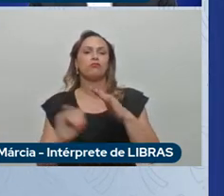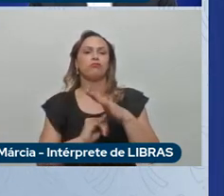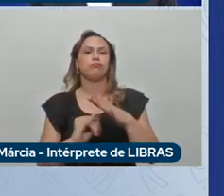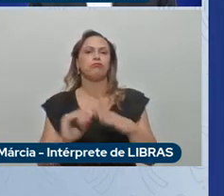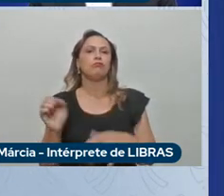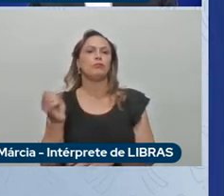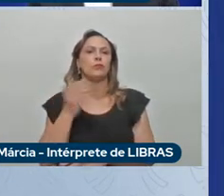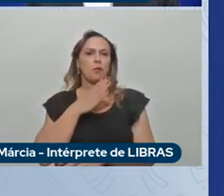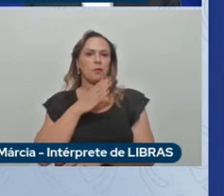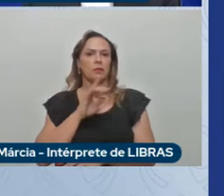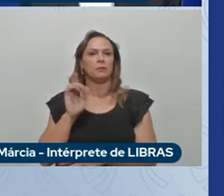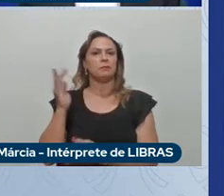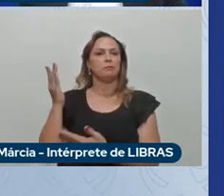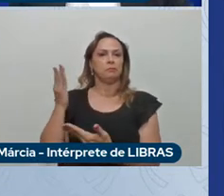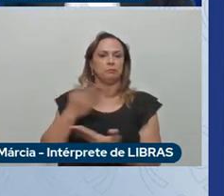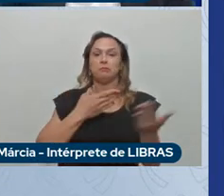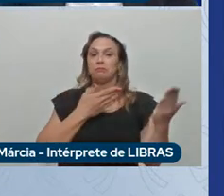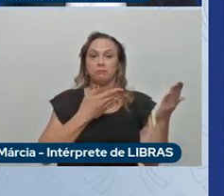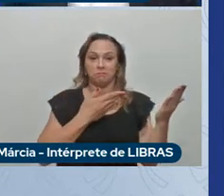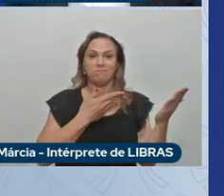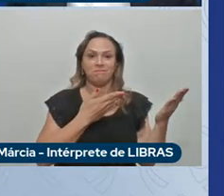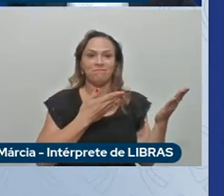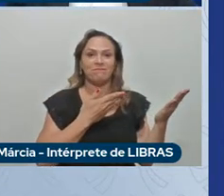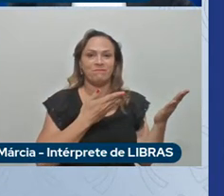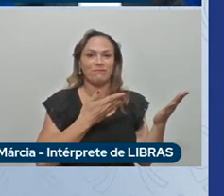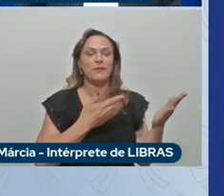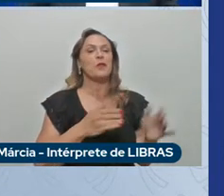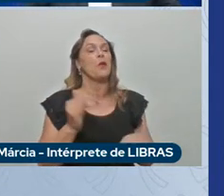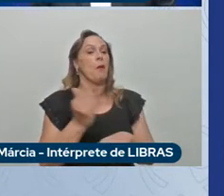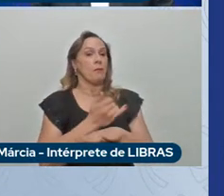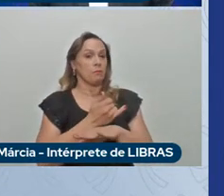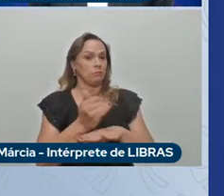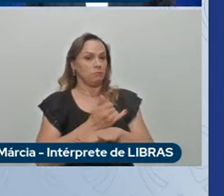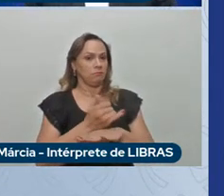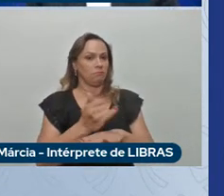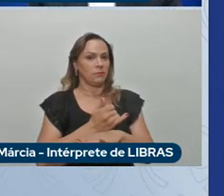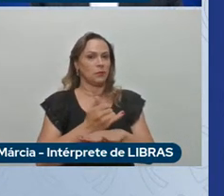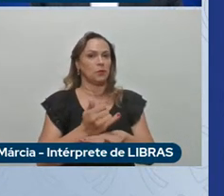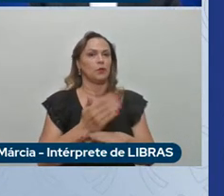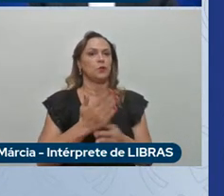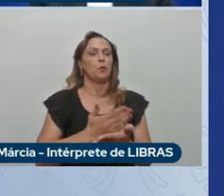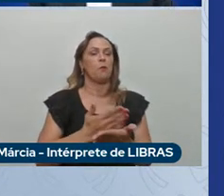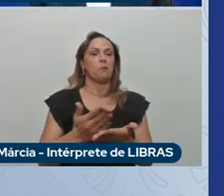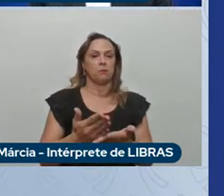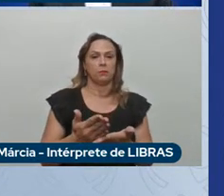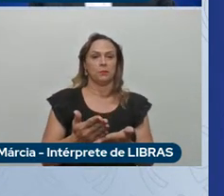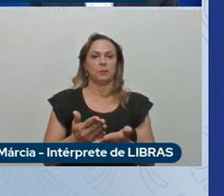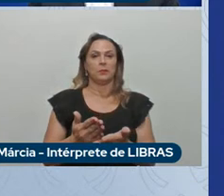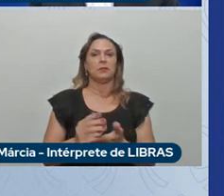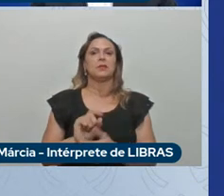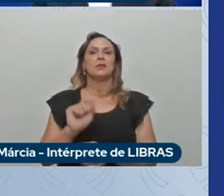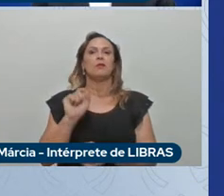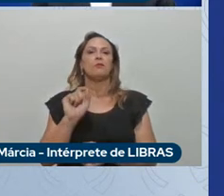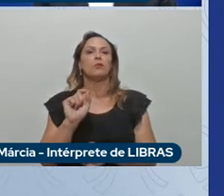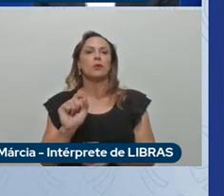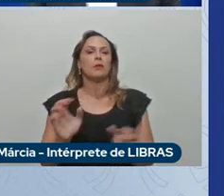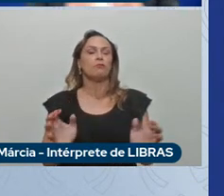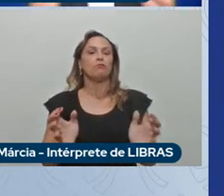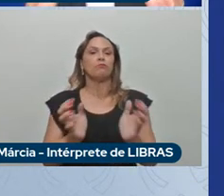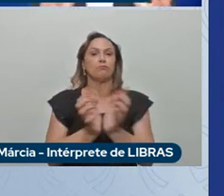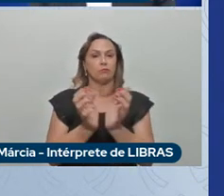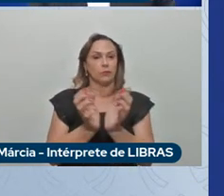bom a nossa estratégia de inovação parte da humilde comissão que